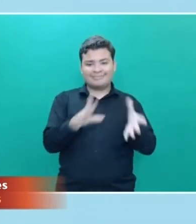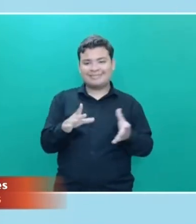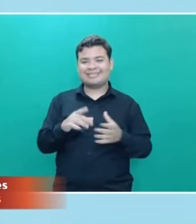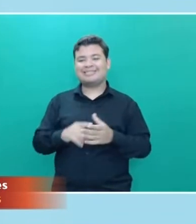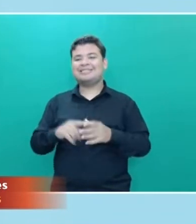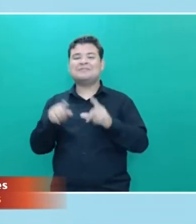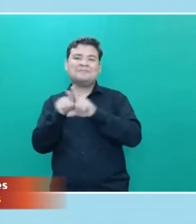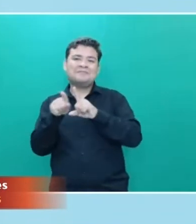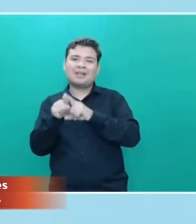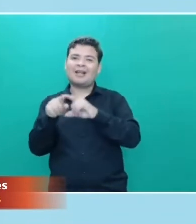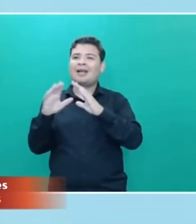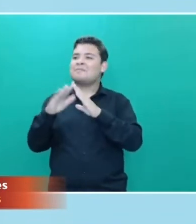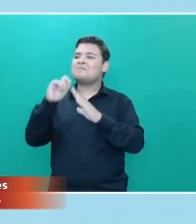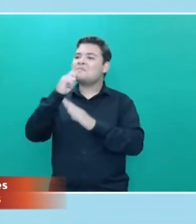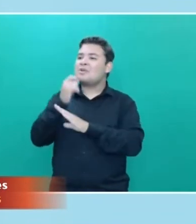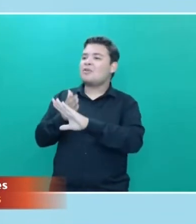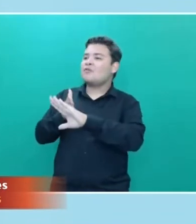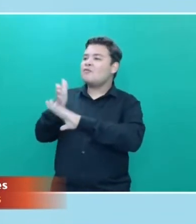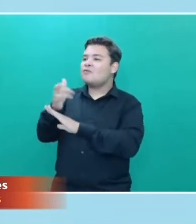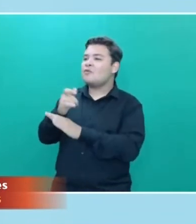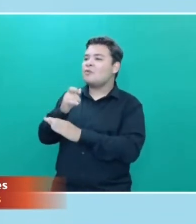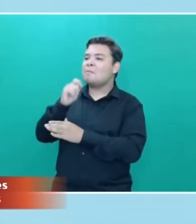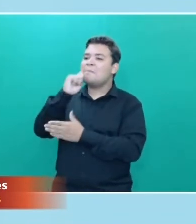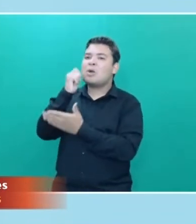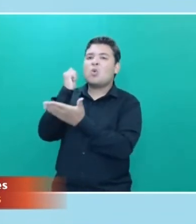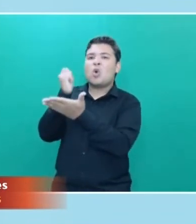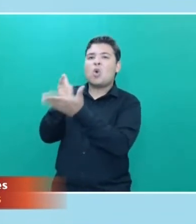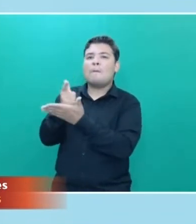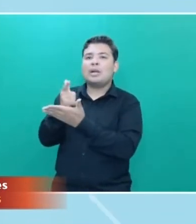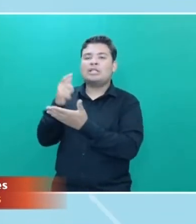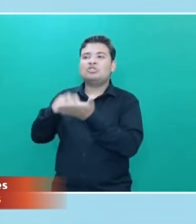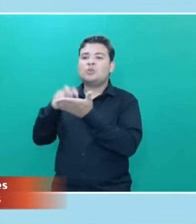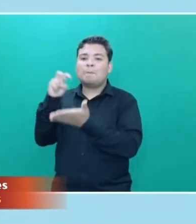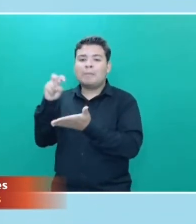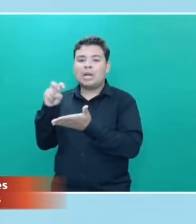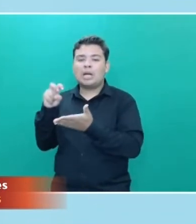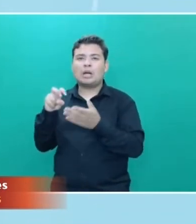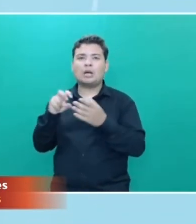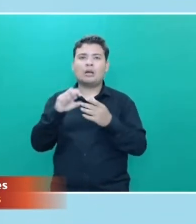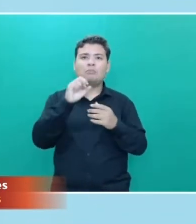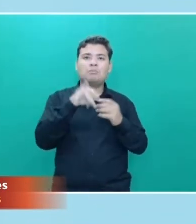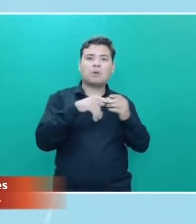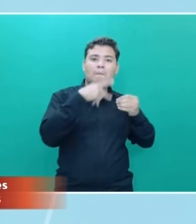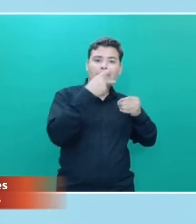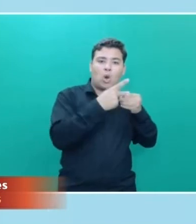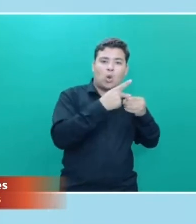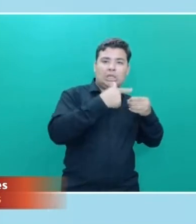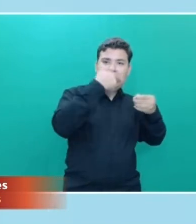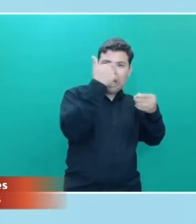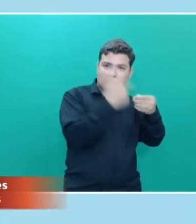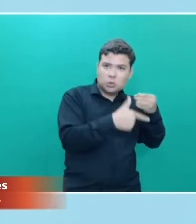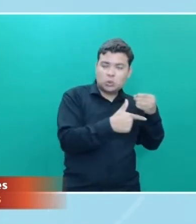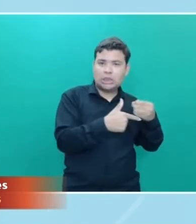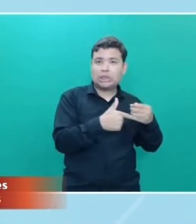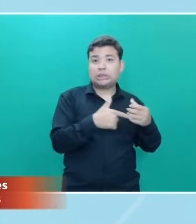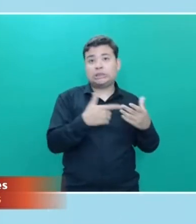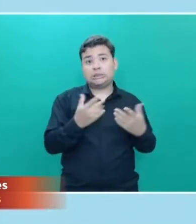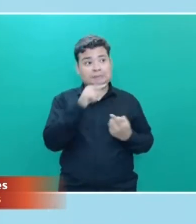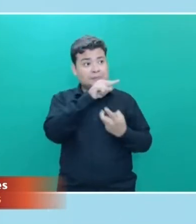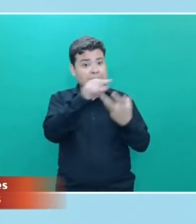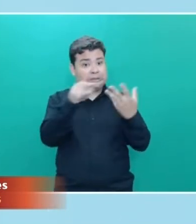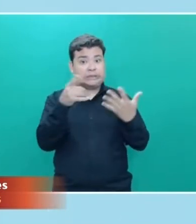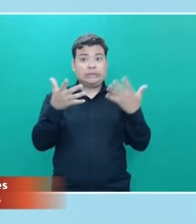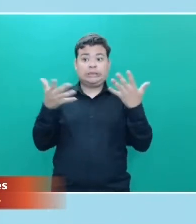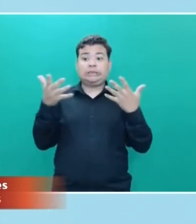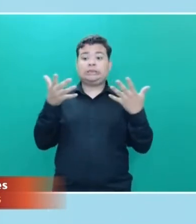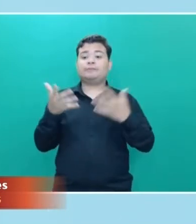ali que eu vou comprar na padaria de manhã, é o combustível que eu coloco no meu carro, é tudo isso que está em jogo. Então, muitas vezes as pessoas